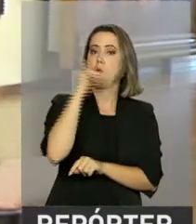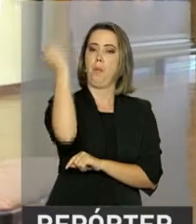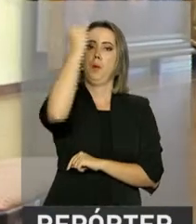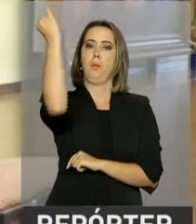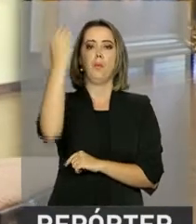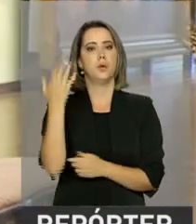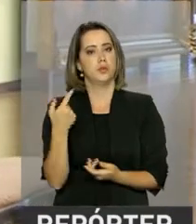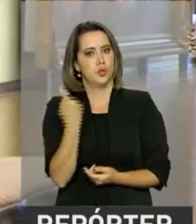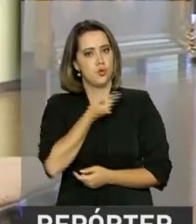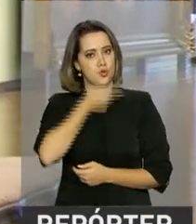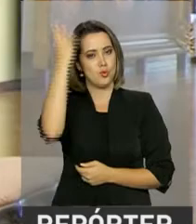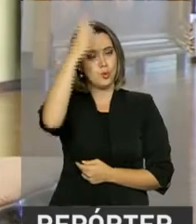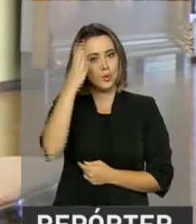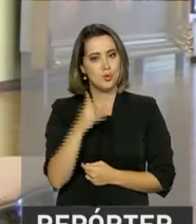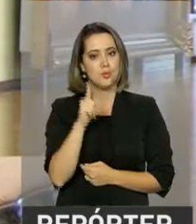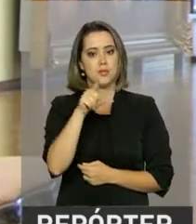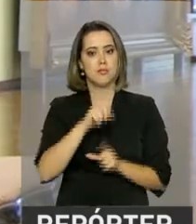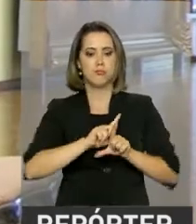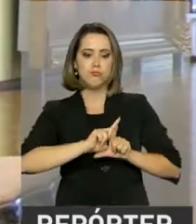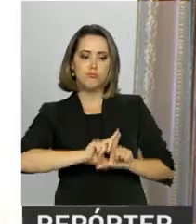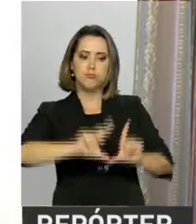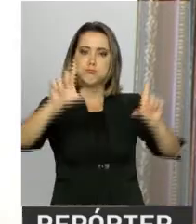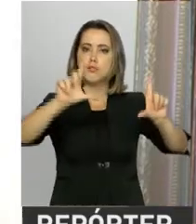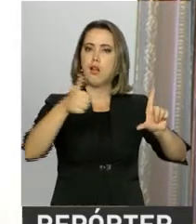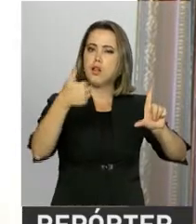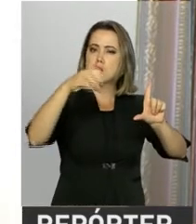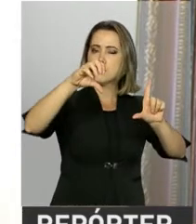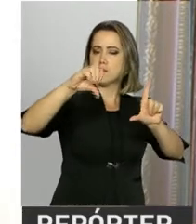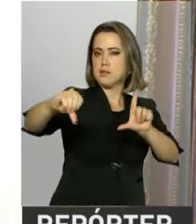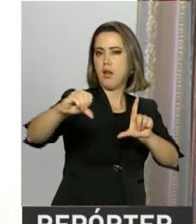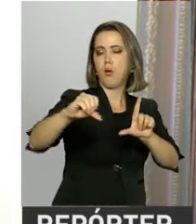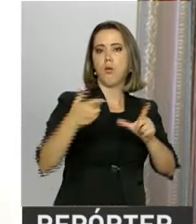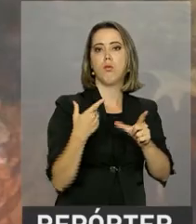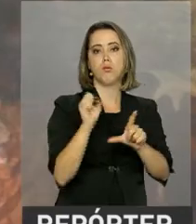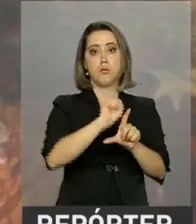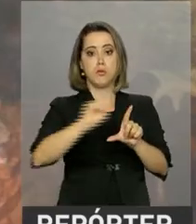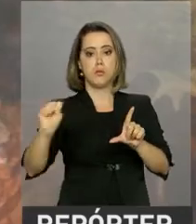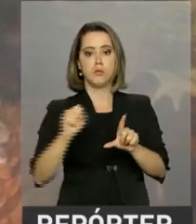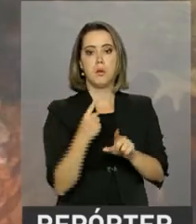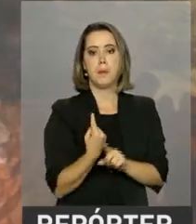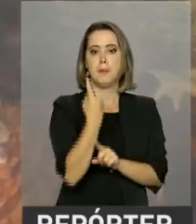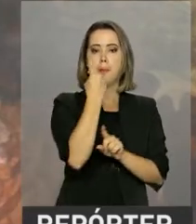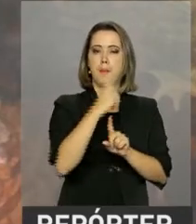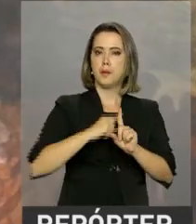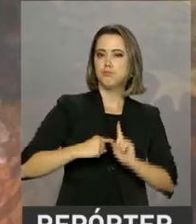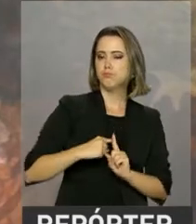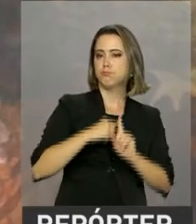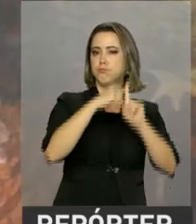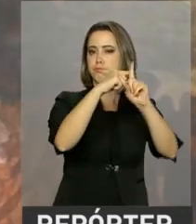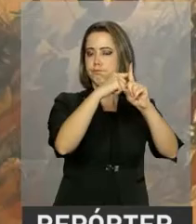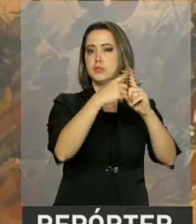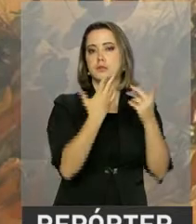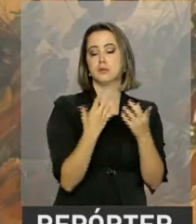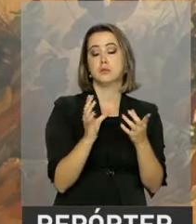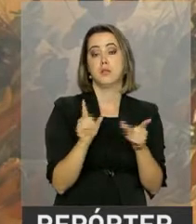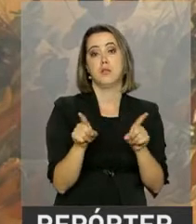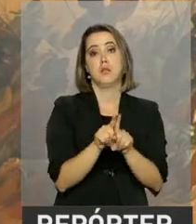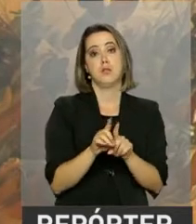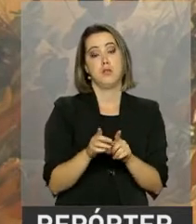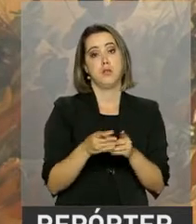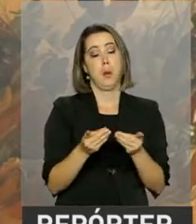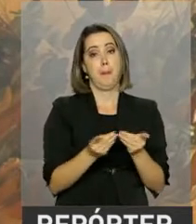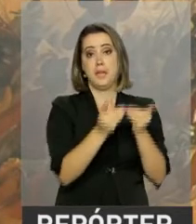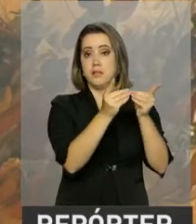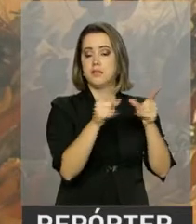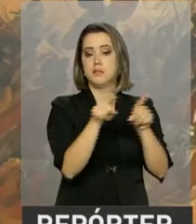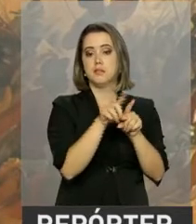galeria do século XIX, a maior do museu, o destaque vai para a primeira missa do Brasil, de Vitor Meireles, e pinturas que